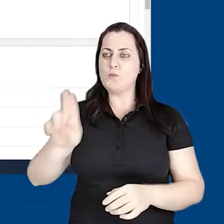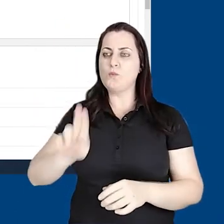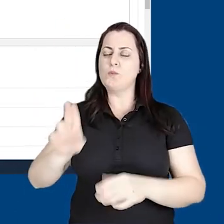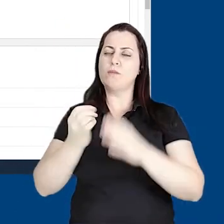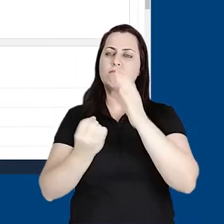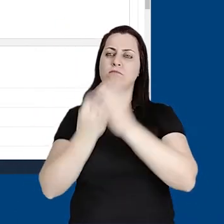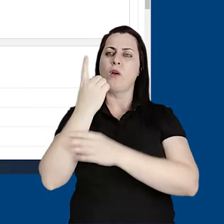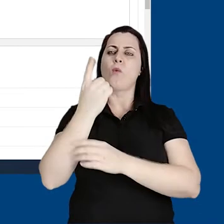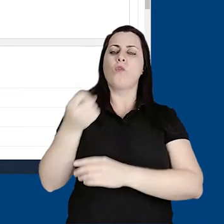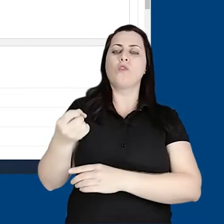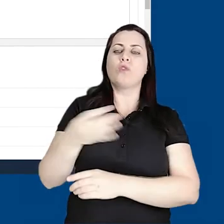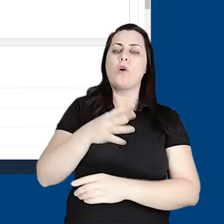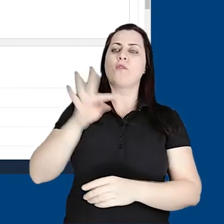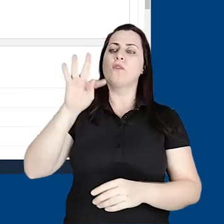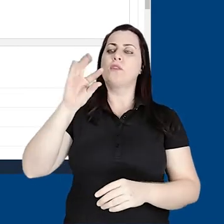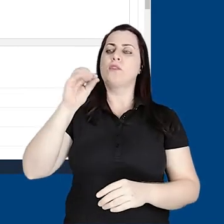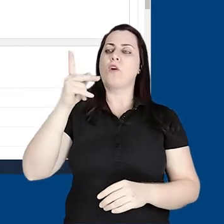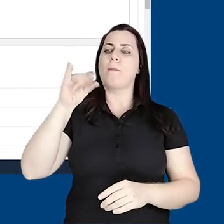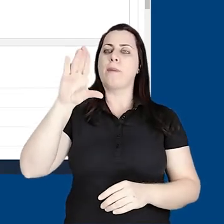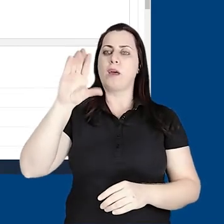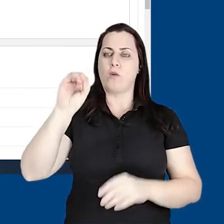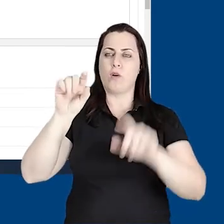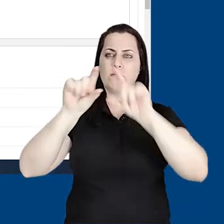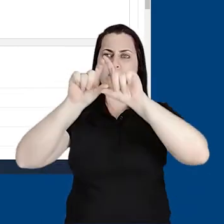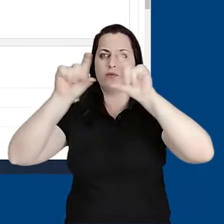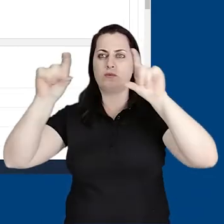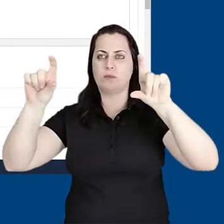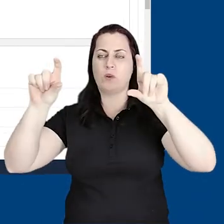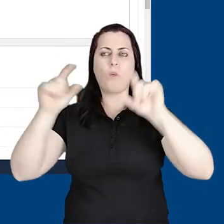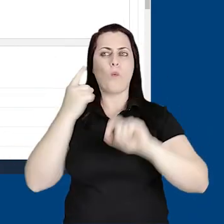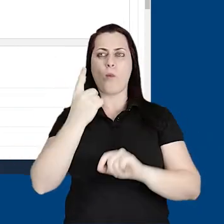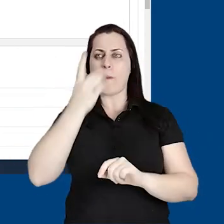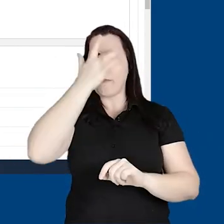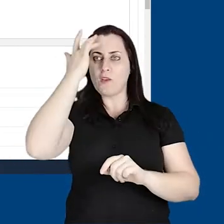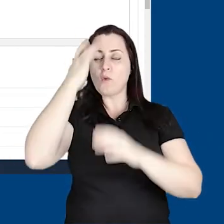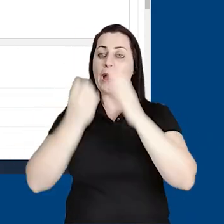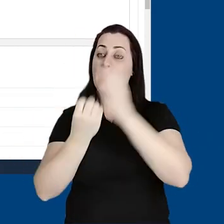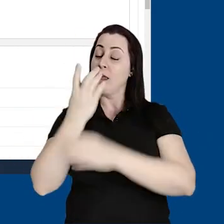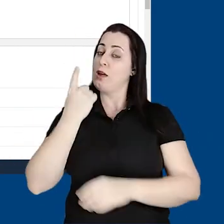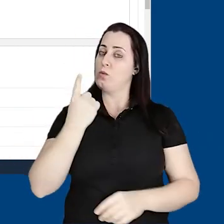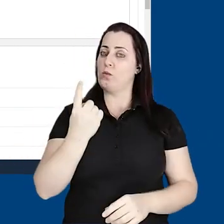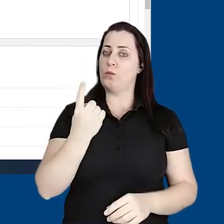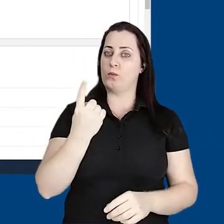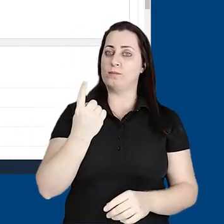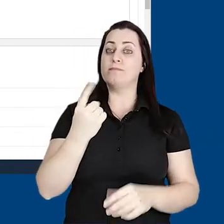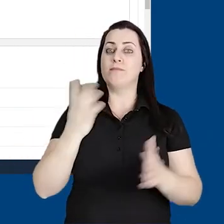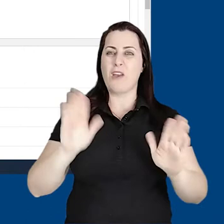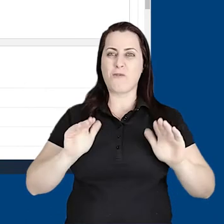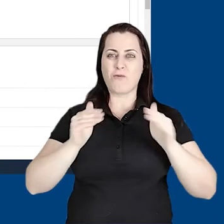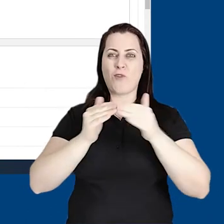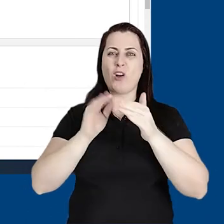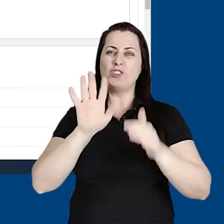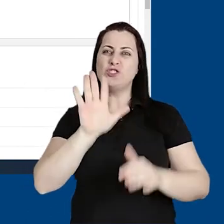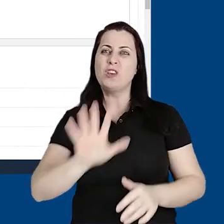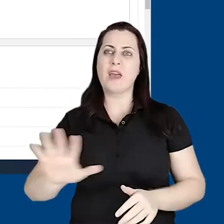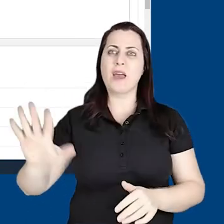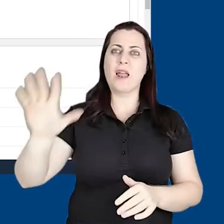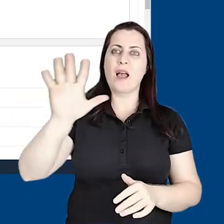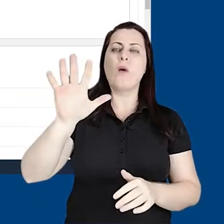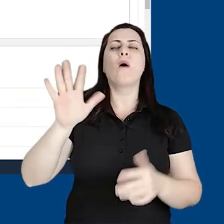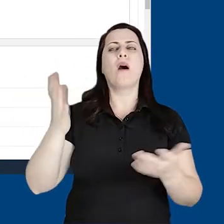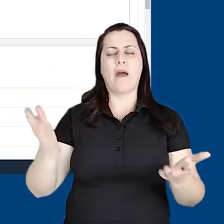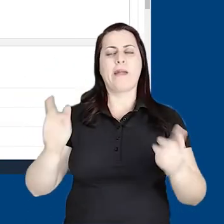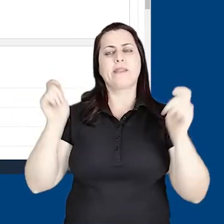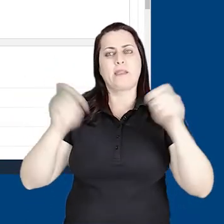apenas um novo tópico, é exatamente o que descreve. Cada usuário só pode criar um tópico. Fórum geral permite que cada usuário